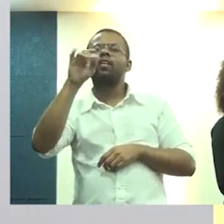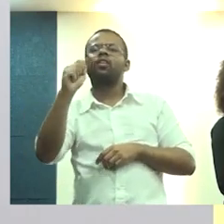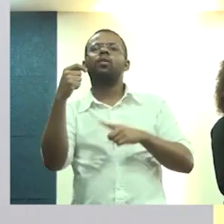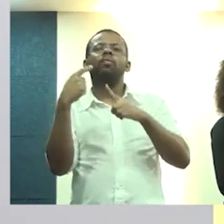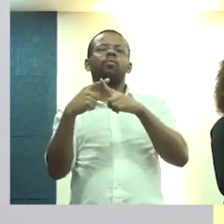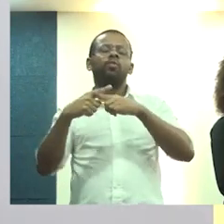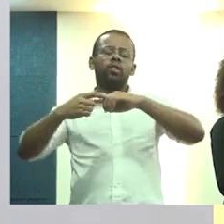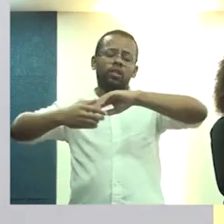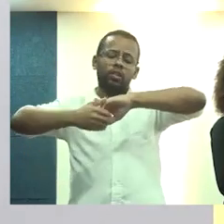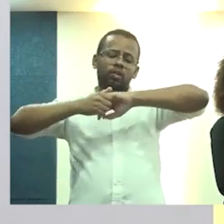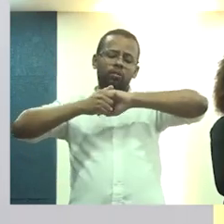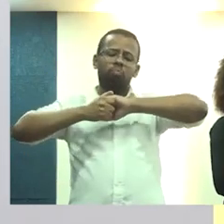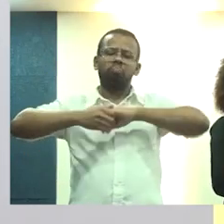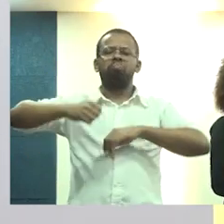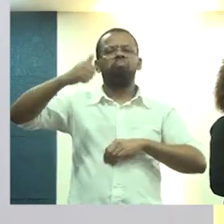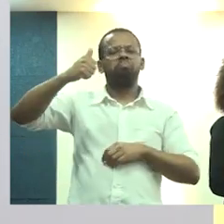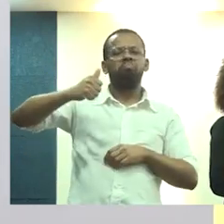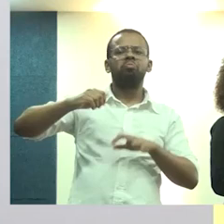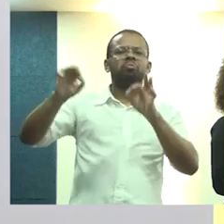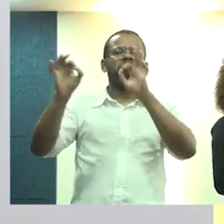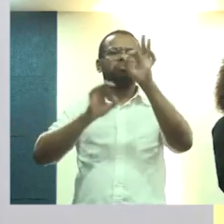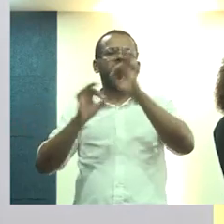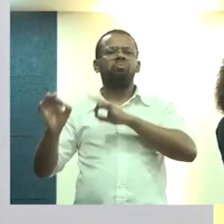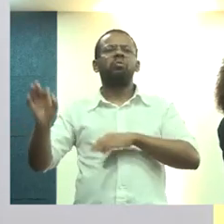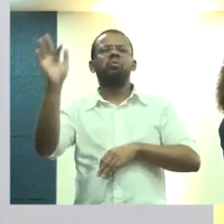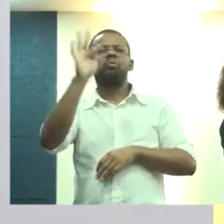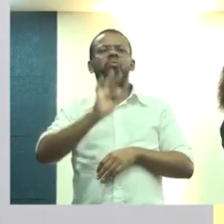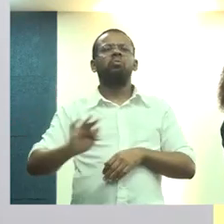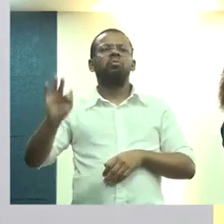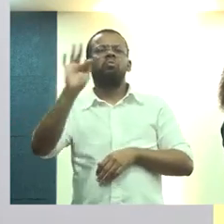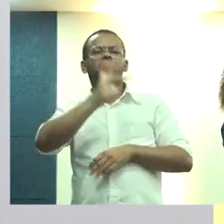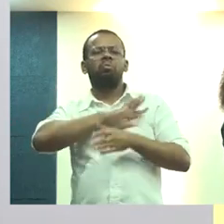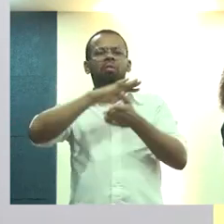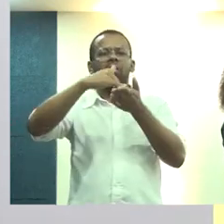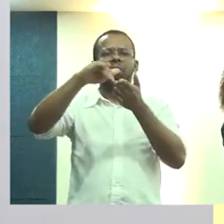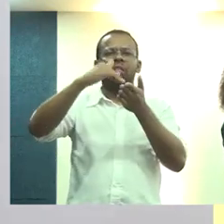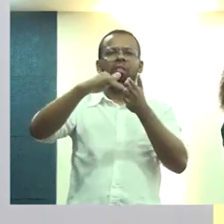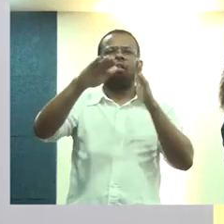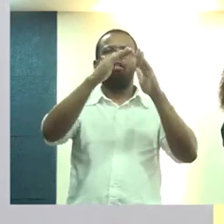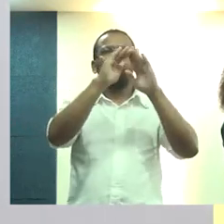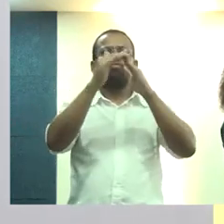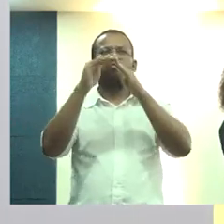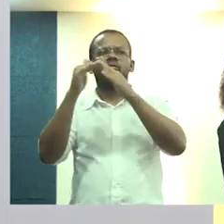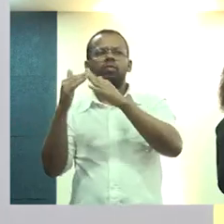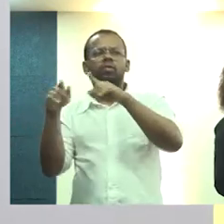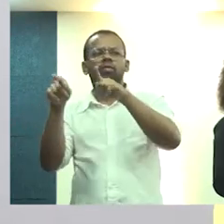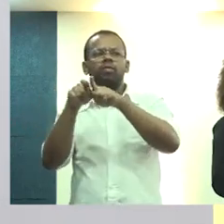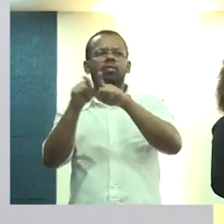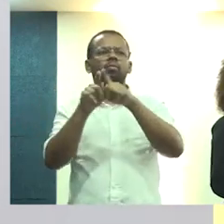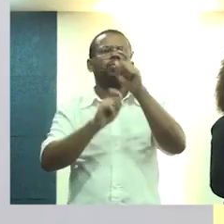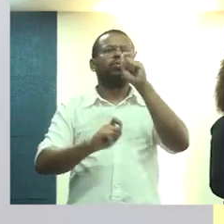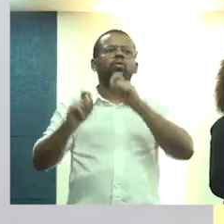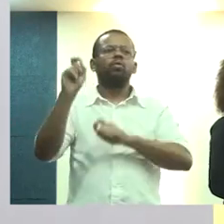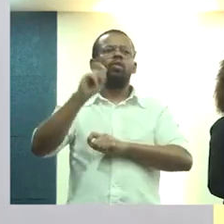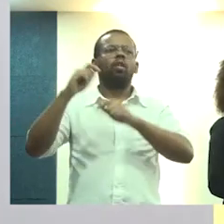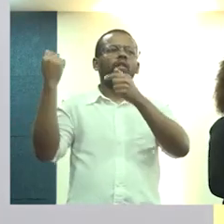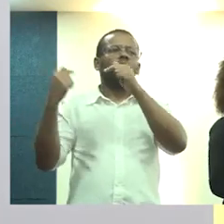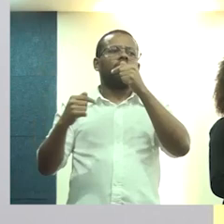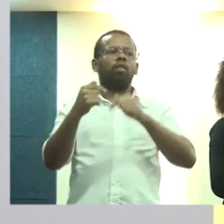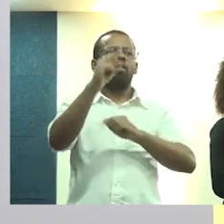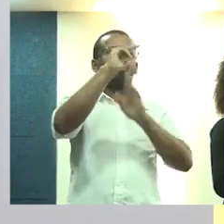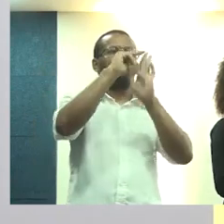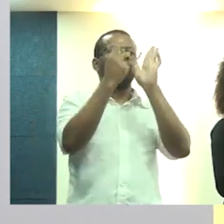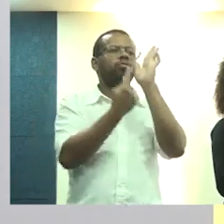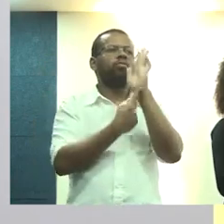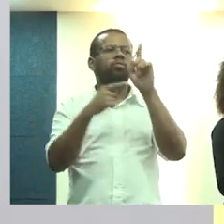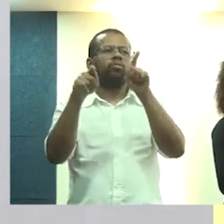porque é um parceiro de primeira ordem do governo federal também, da Secretaria Nacional de Habitação, em relação à discussão